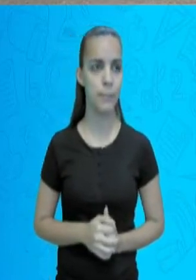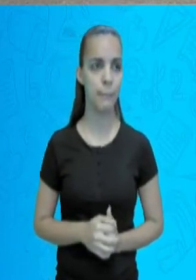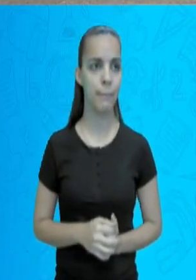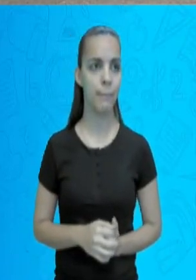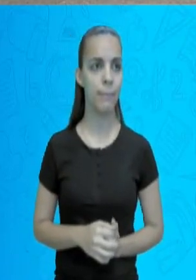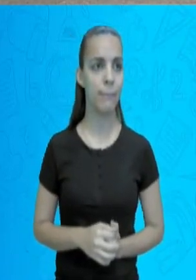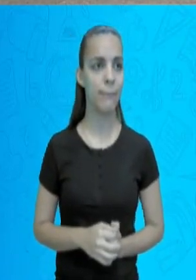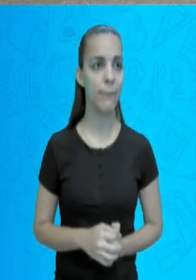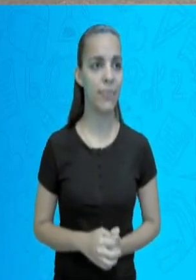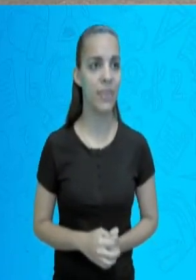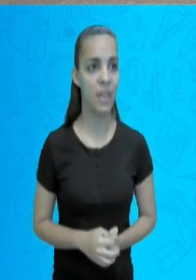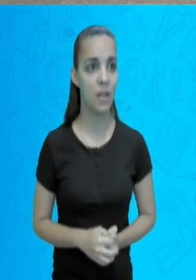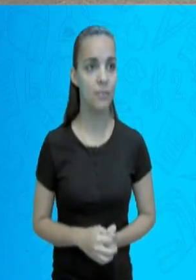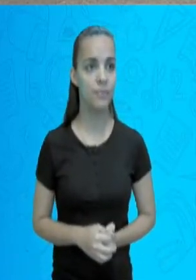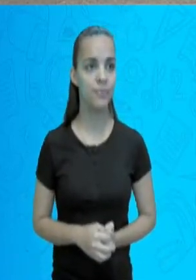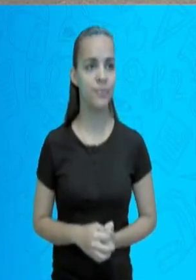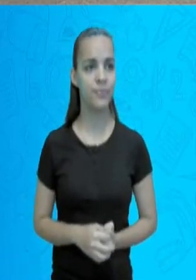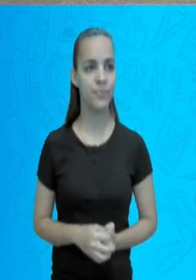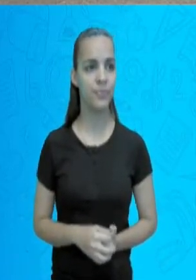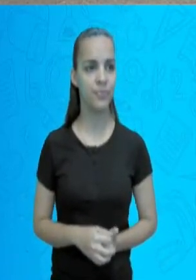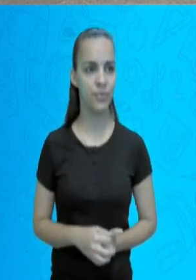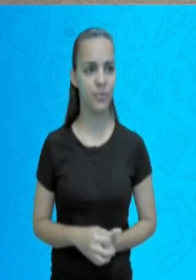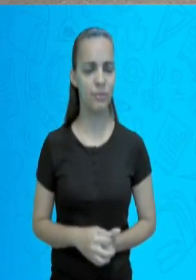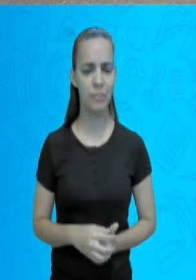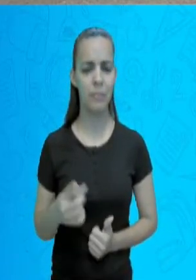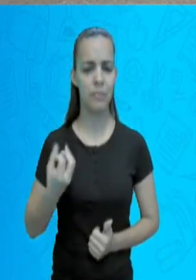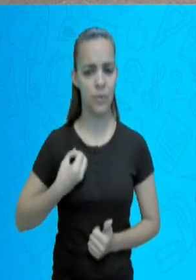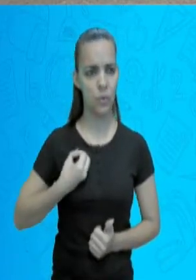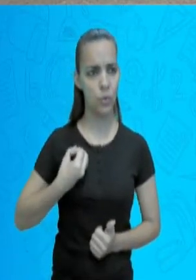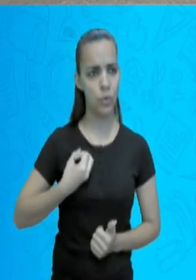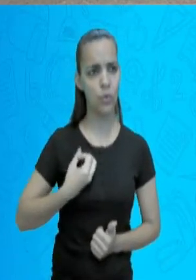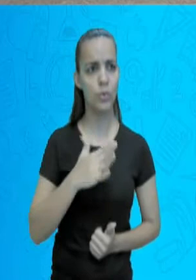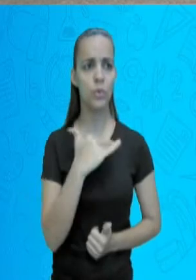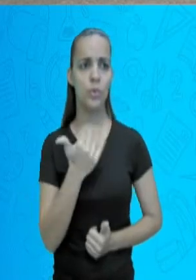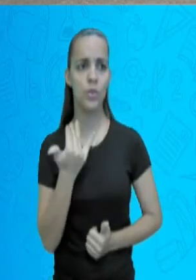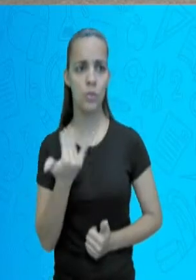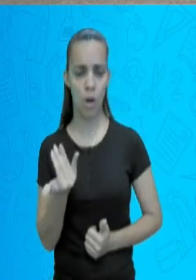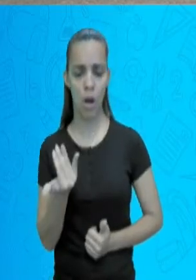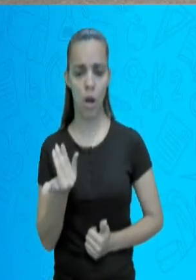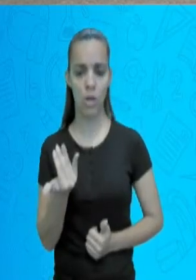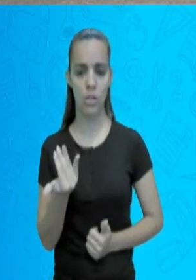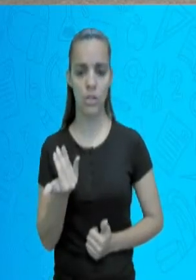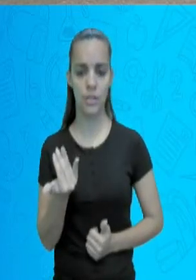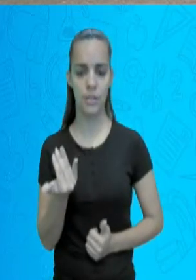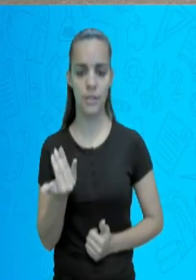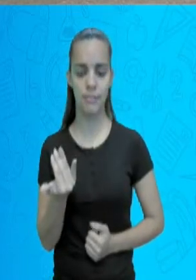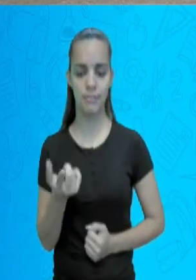é pelo número de mortes em uma determinada idade.